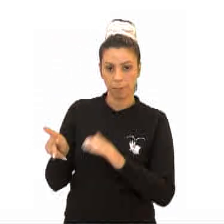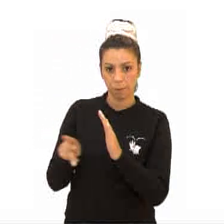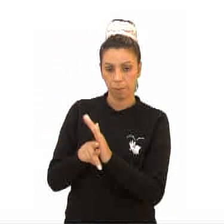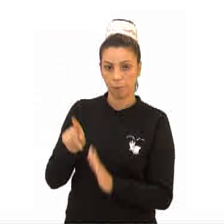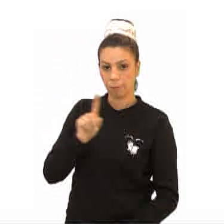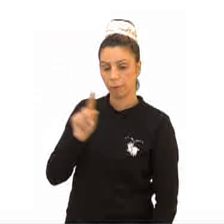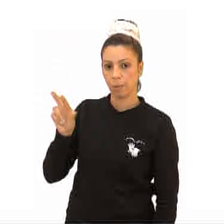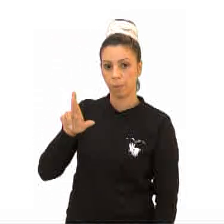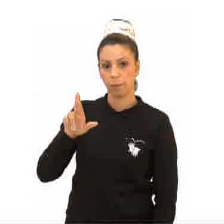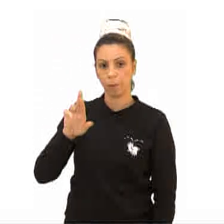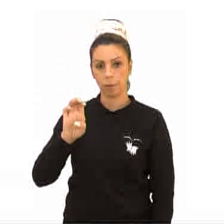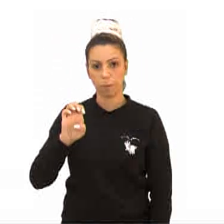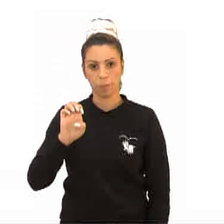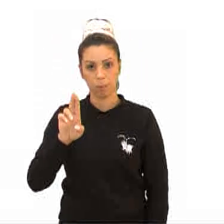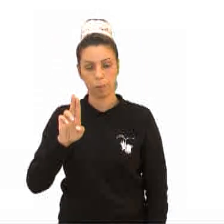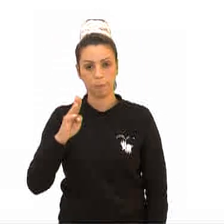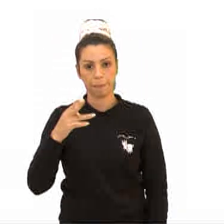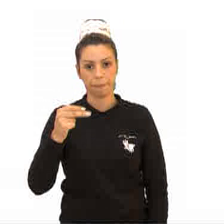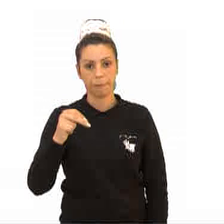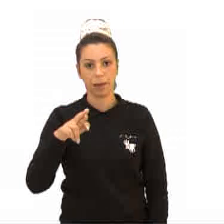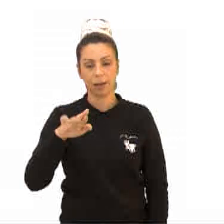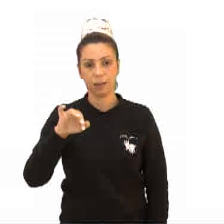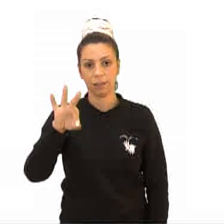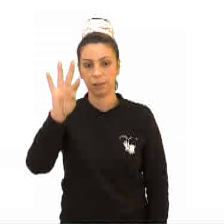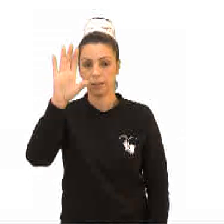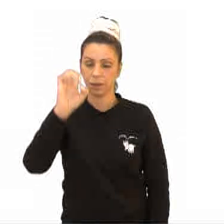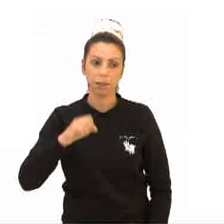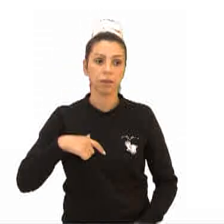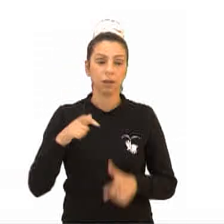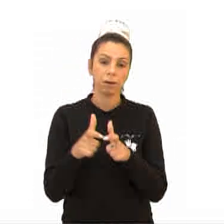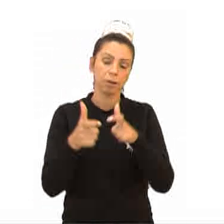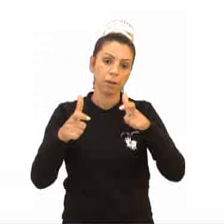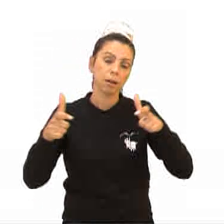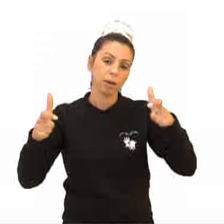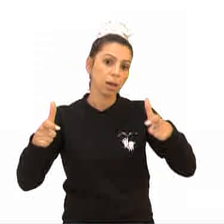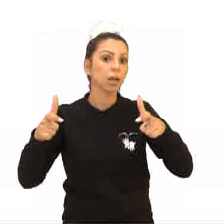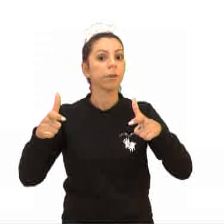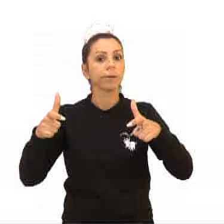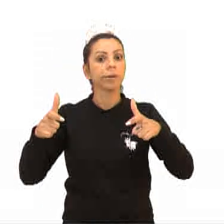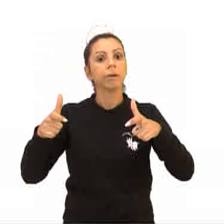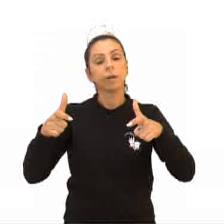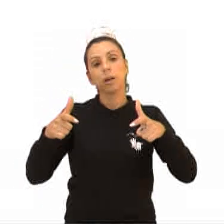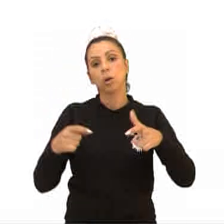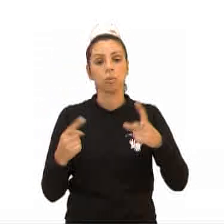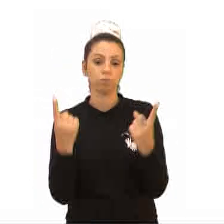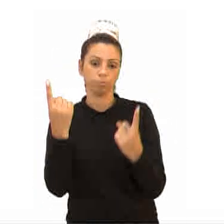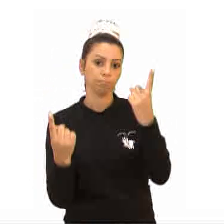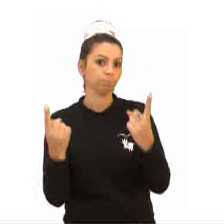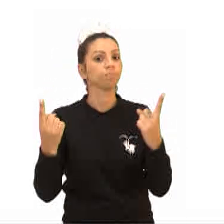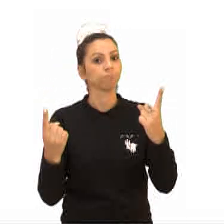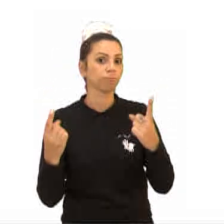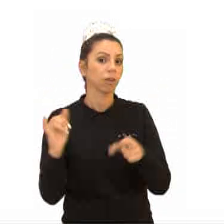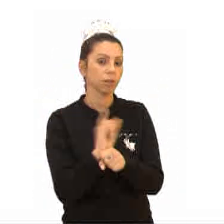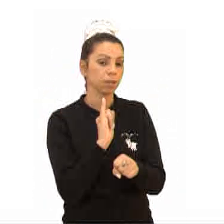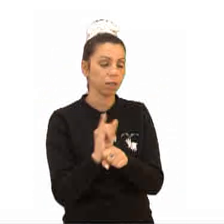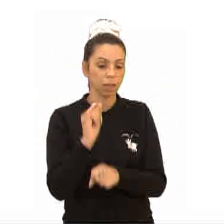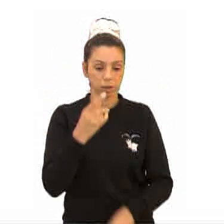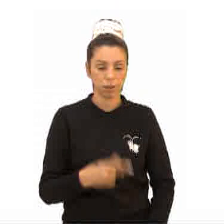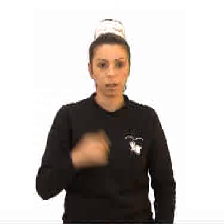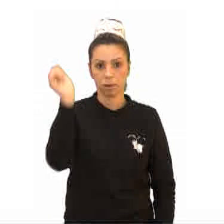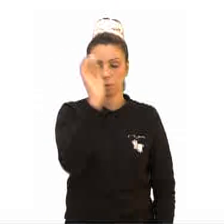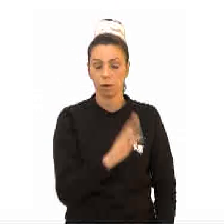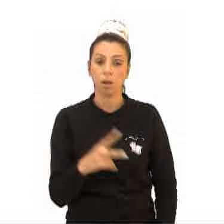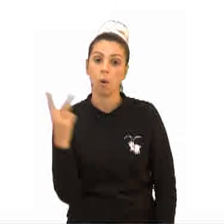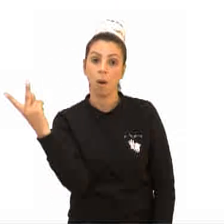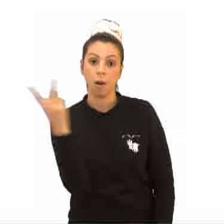feita com recursos técnicos diferentes. Existem vastas áreas nas quais há predominância de uma ou de outra técnica do Brasil. O que não impede que